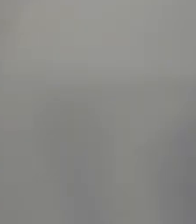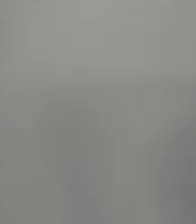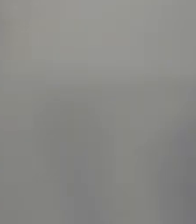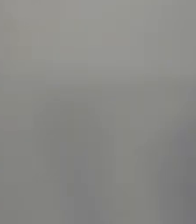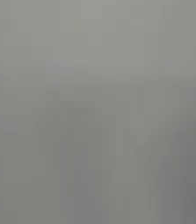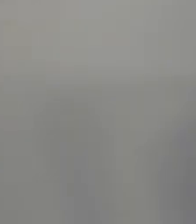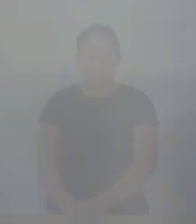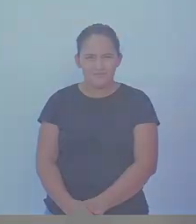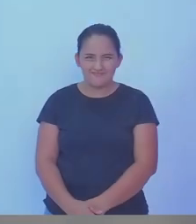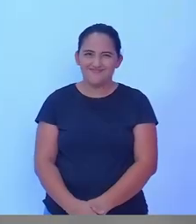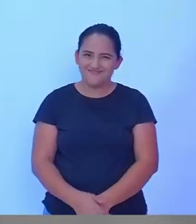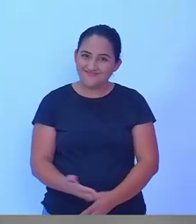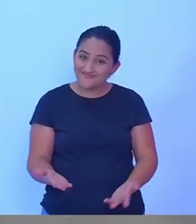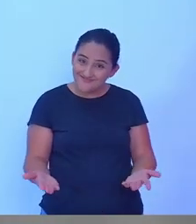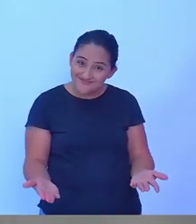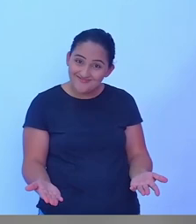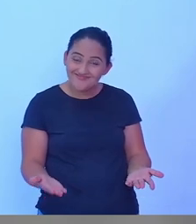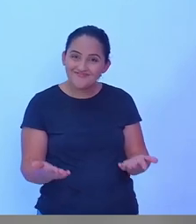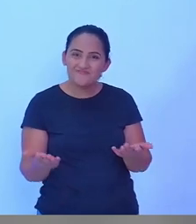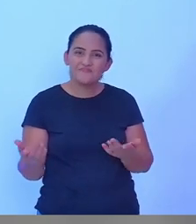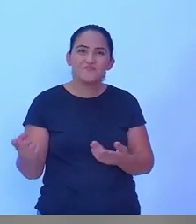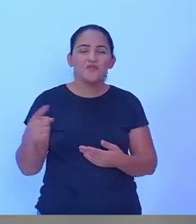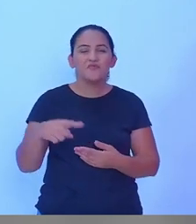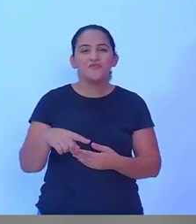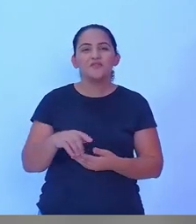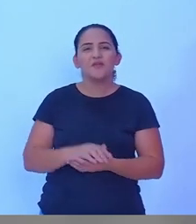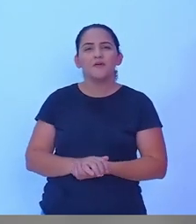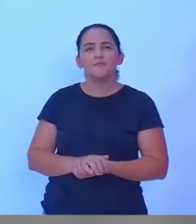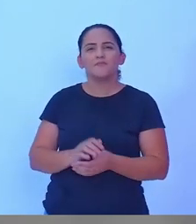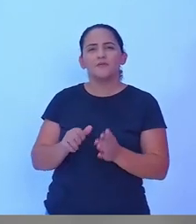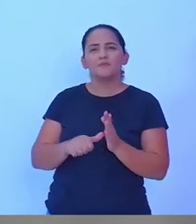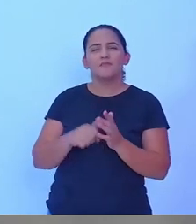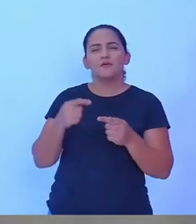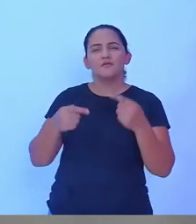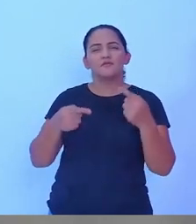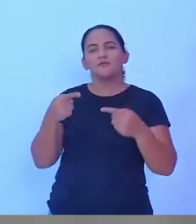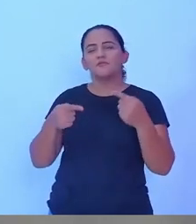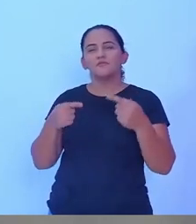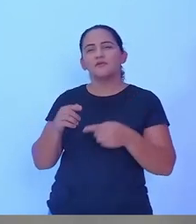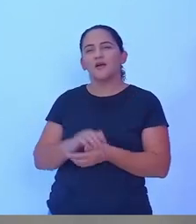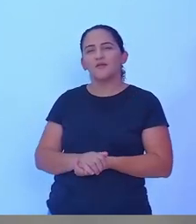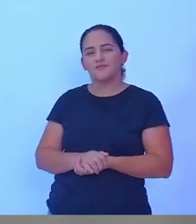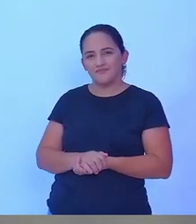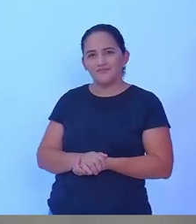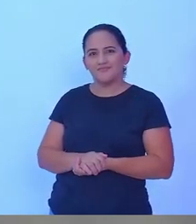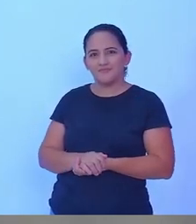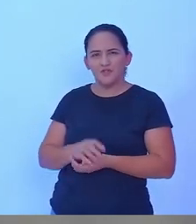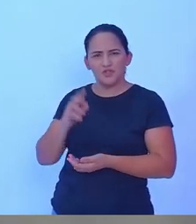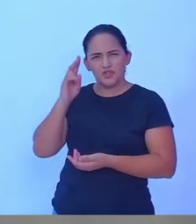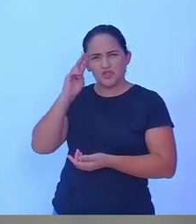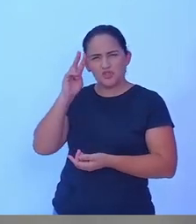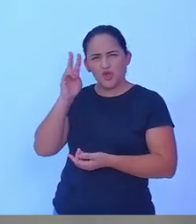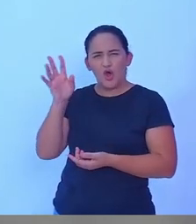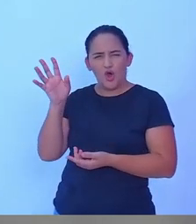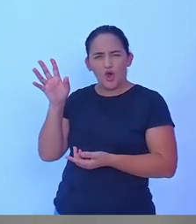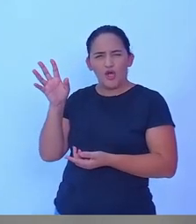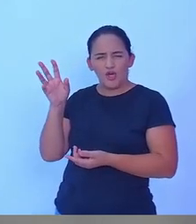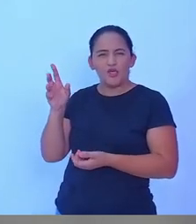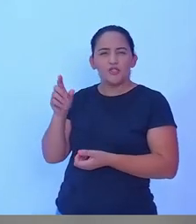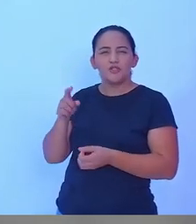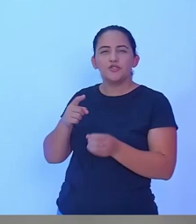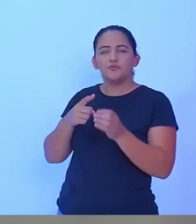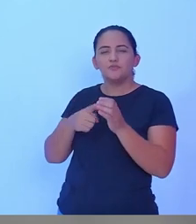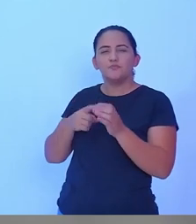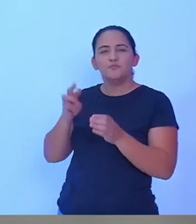De volta no nosso primeiro debate, um debate histórico, porque o primeiro debate da história de Rolim de Mora,